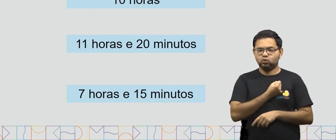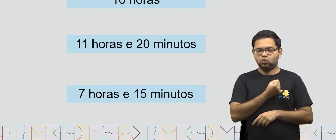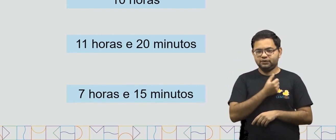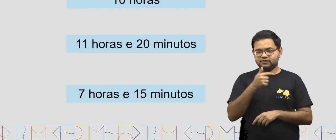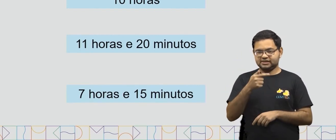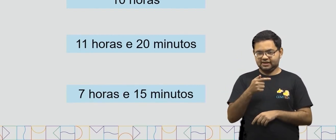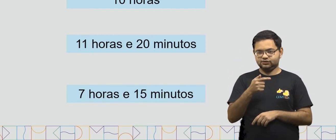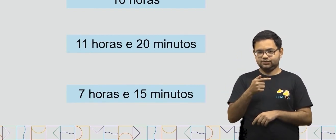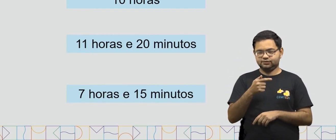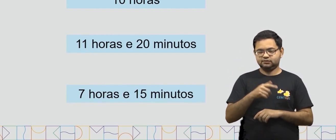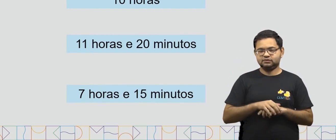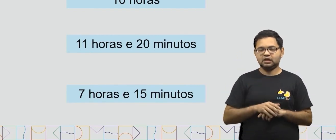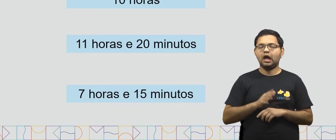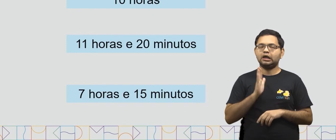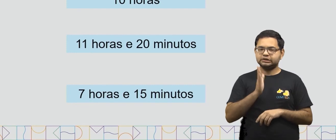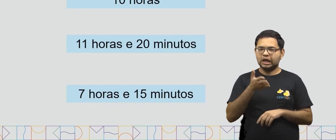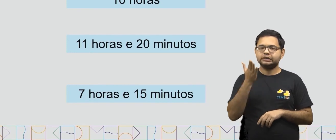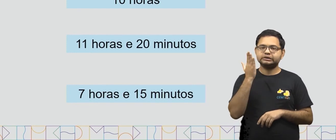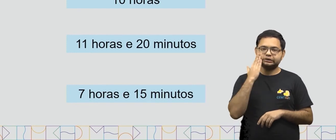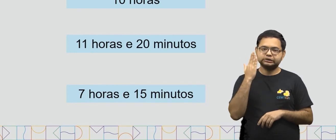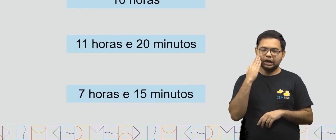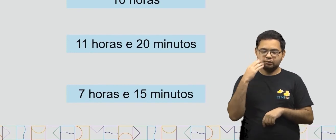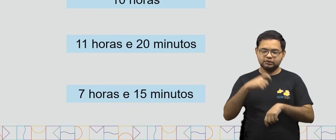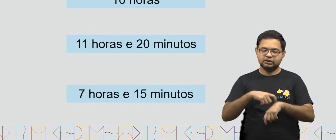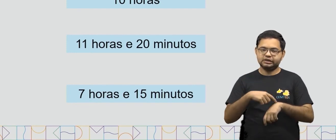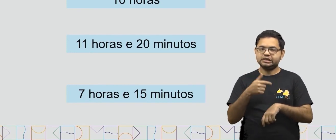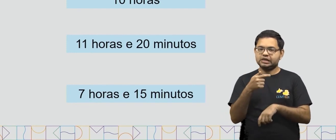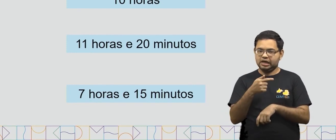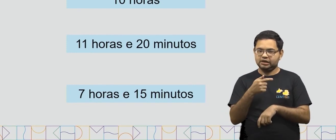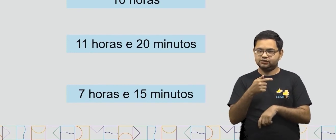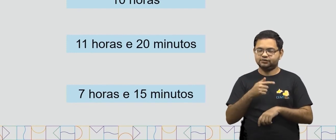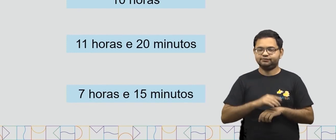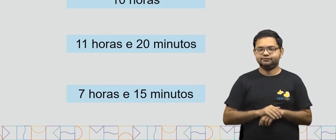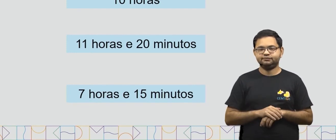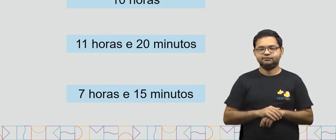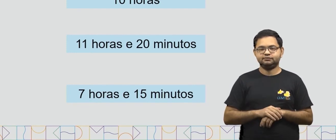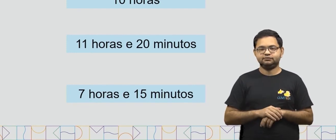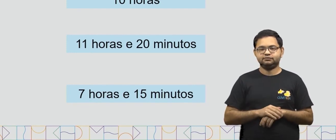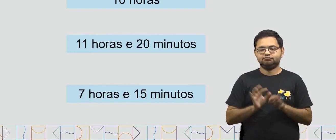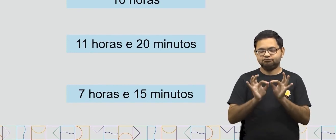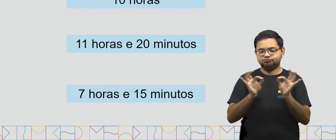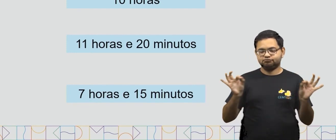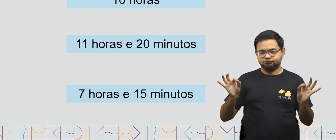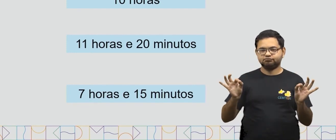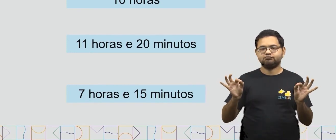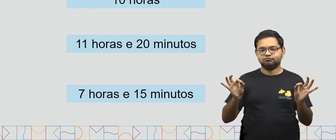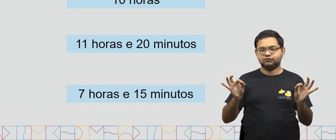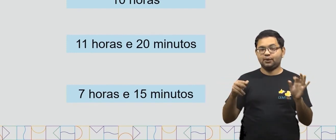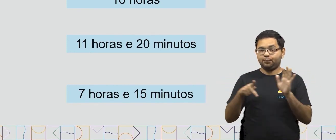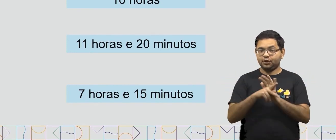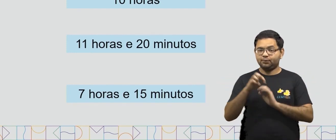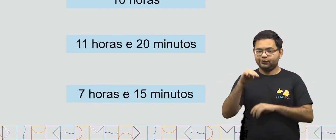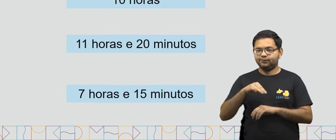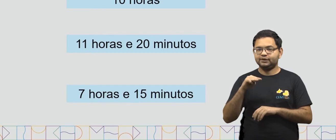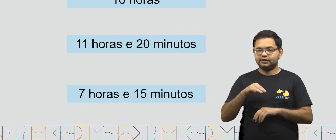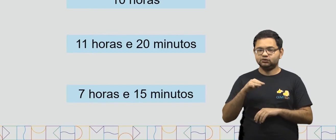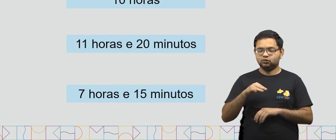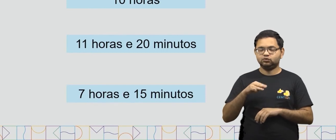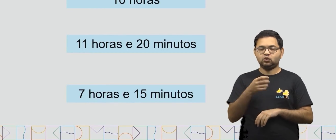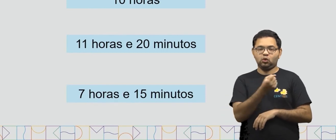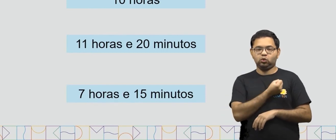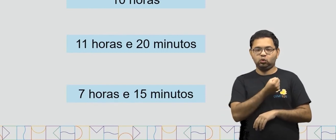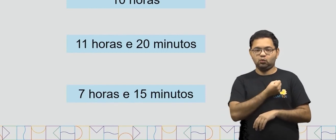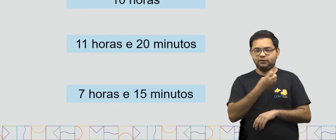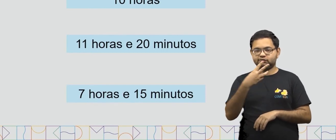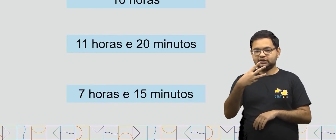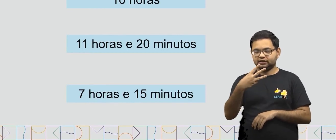Então, nós já sabemos que são 7 horas. E o ponteiro grande, que marca os minutos, está no número 3.